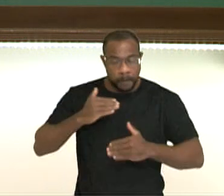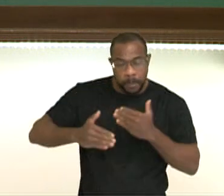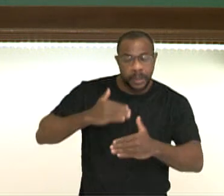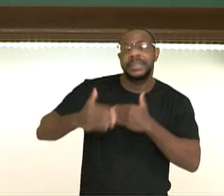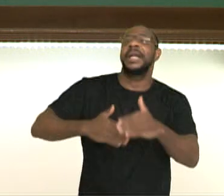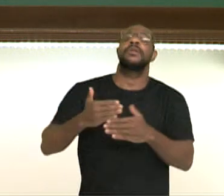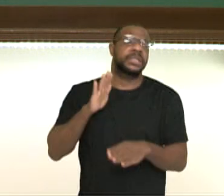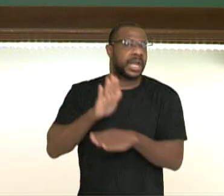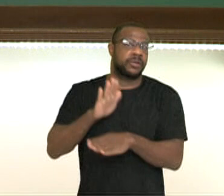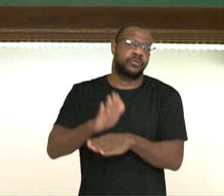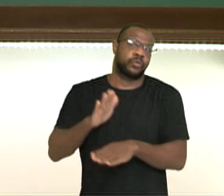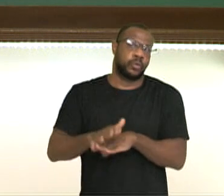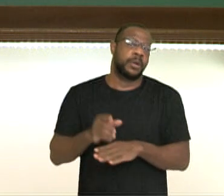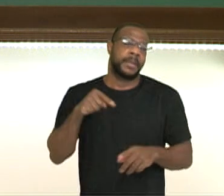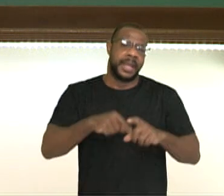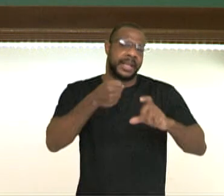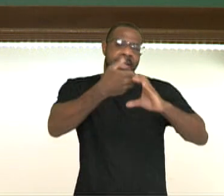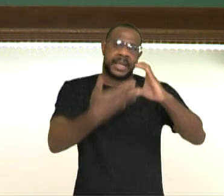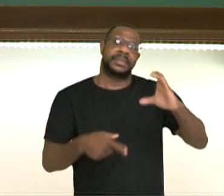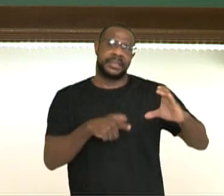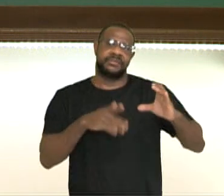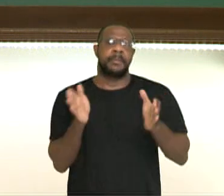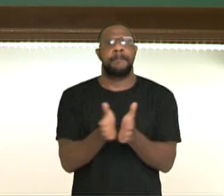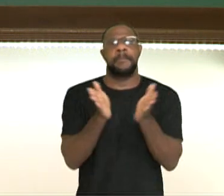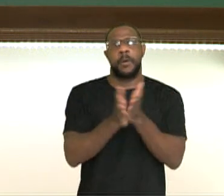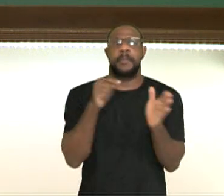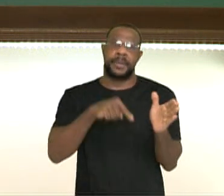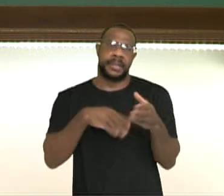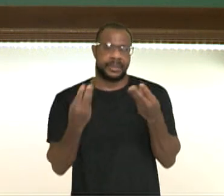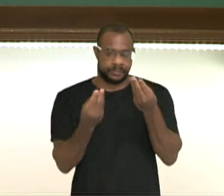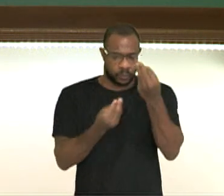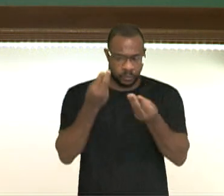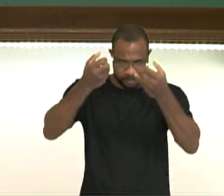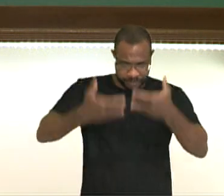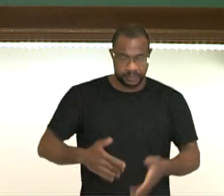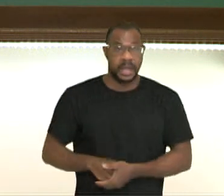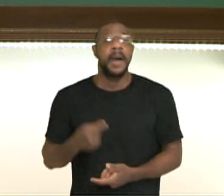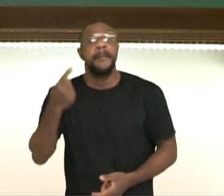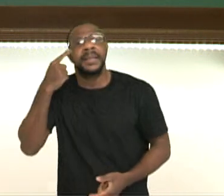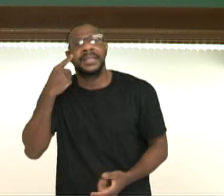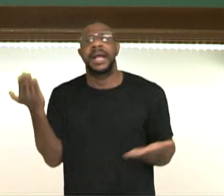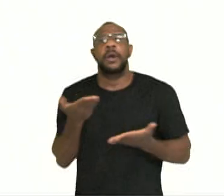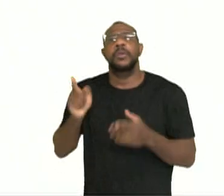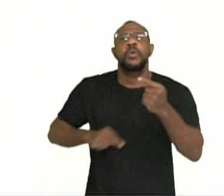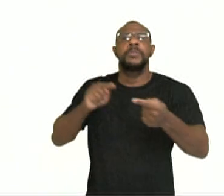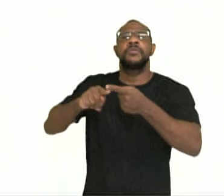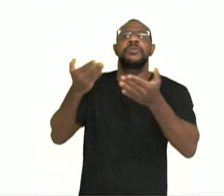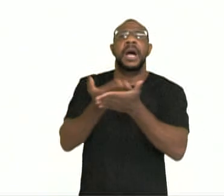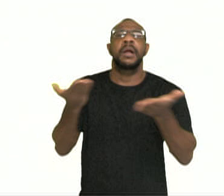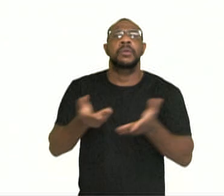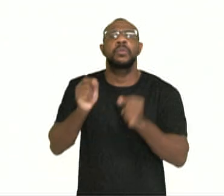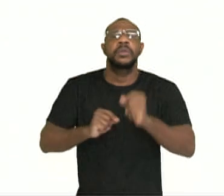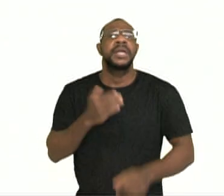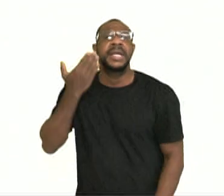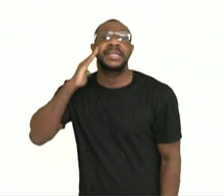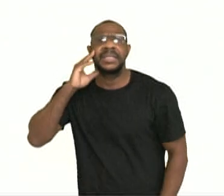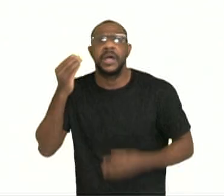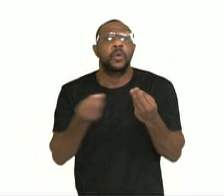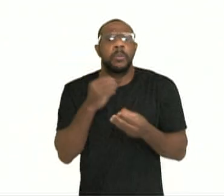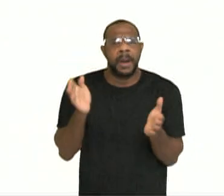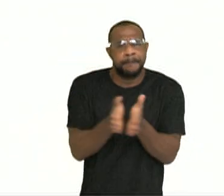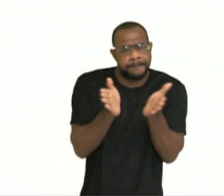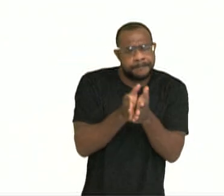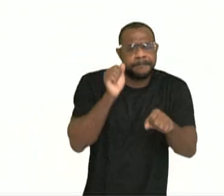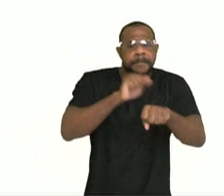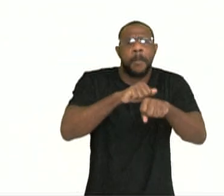população do Brasil. Então, a aula é extremamente importante e vamos juntos pensar ali no objetivo da nossa aula. Entender como a pobreza se